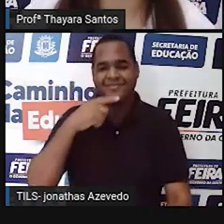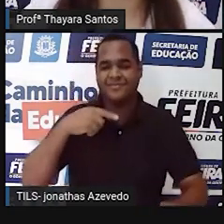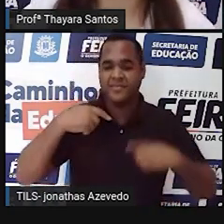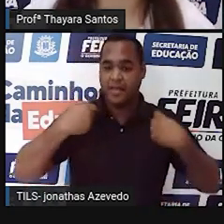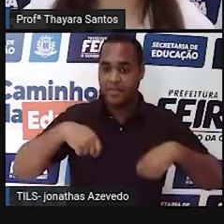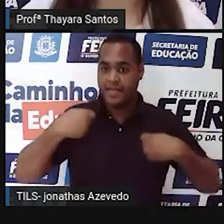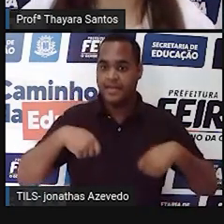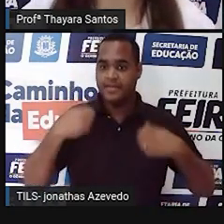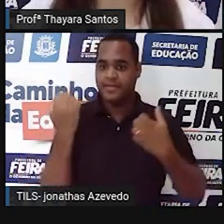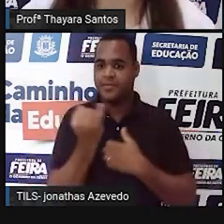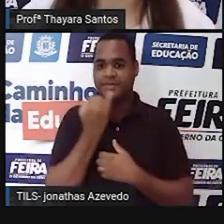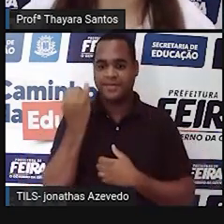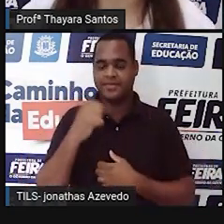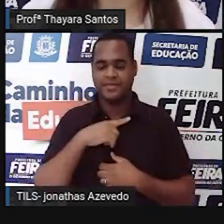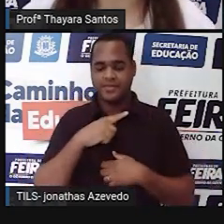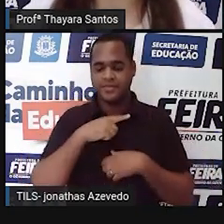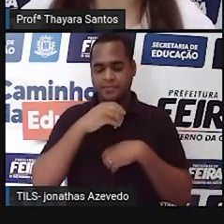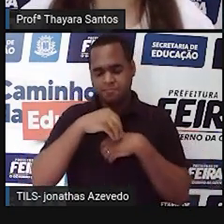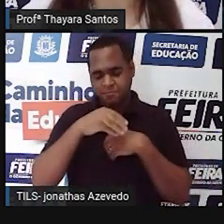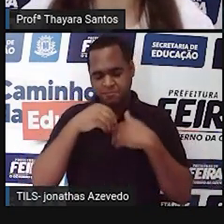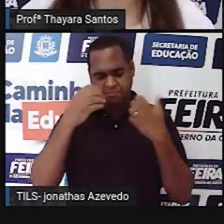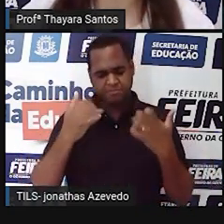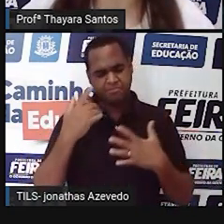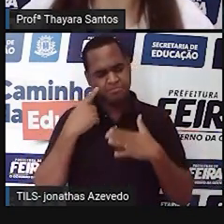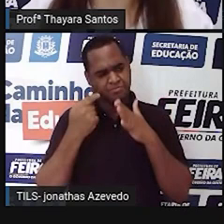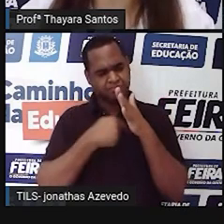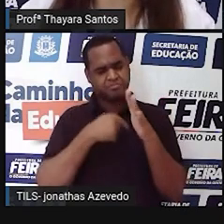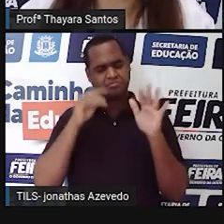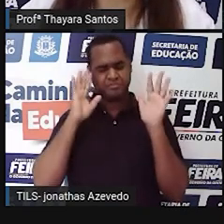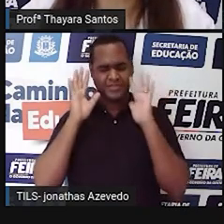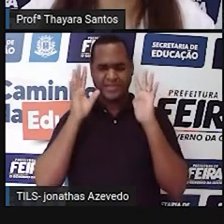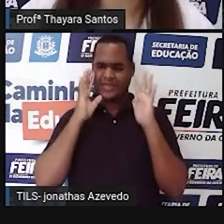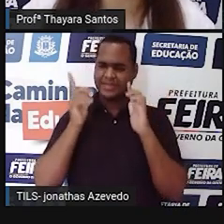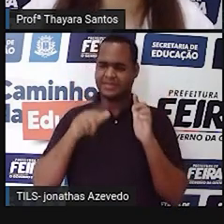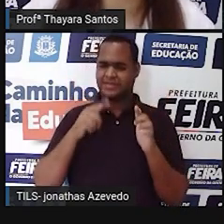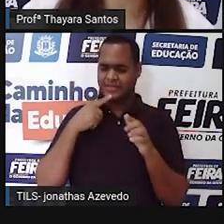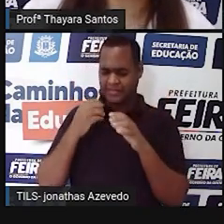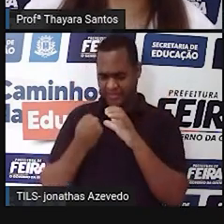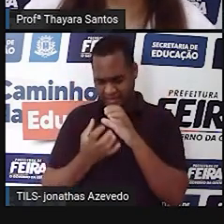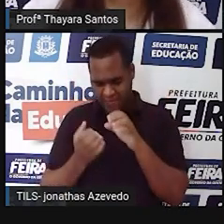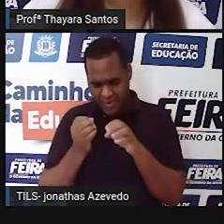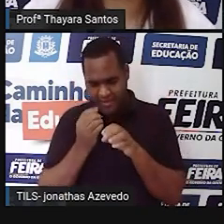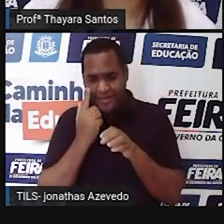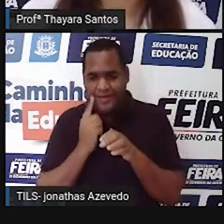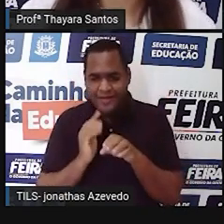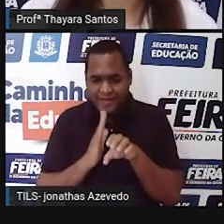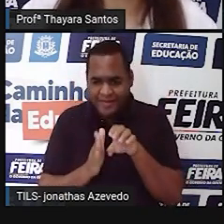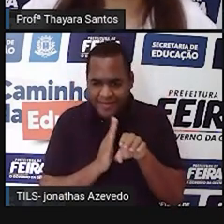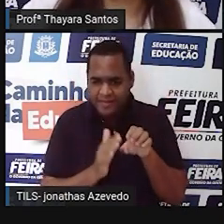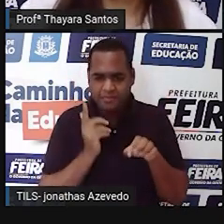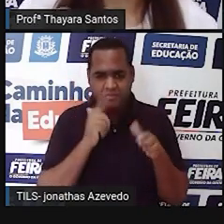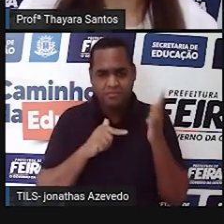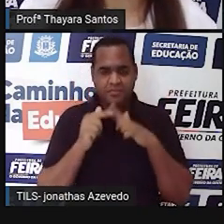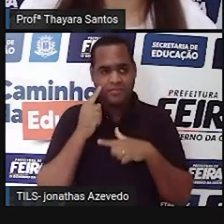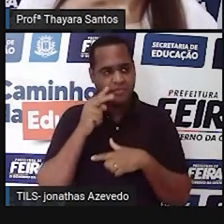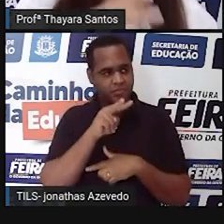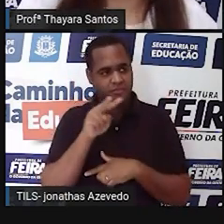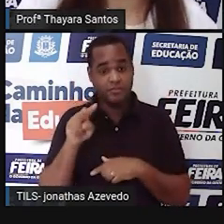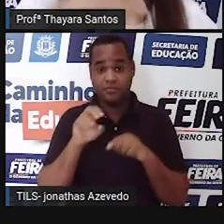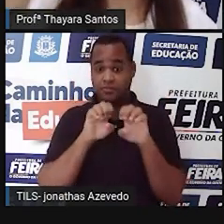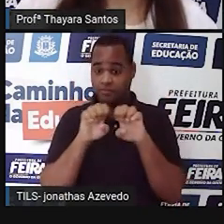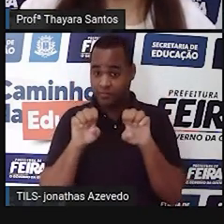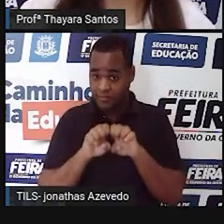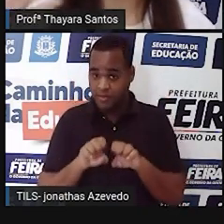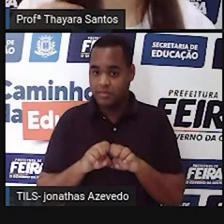instrumento. E vocês podem estar se perguntando, ó, mas a gente acabou de ver a raiz da cebola, e a raiz da cebola eu consigo enxergar. Sim, a estrutura